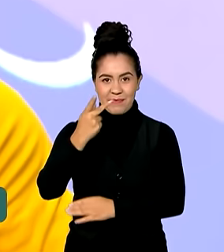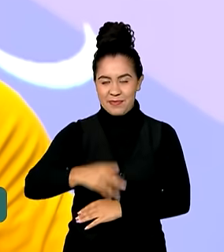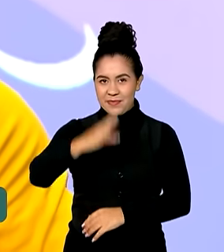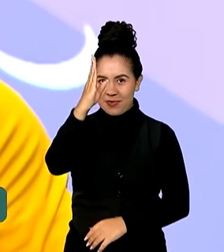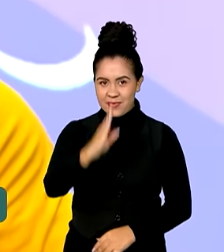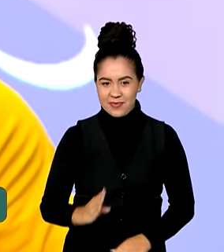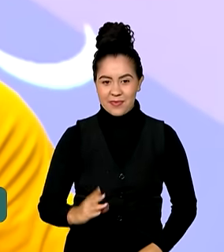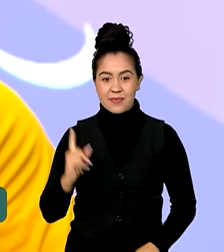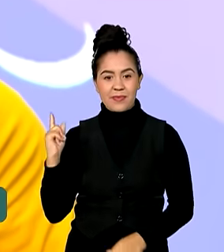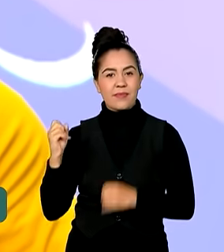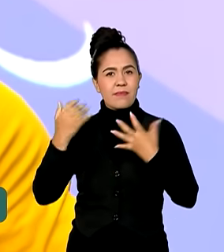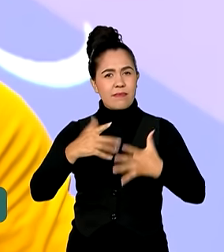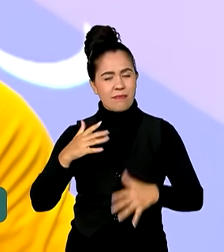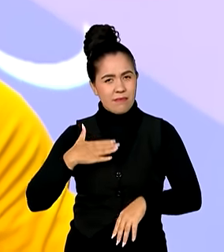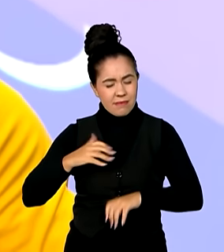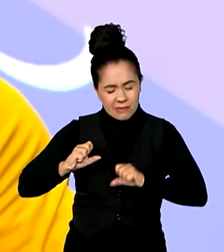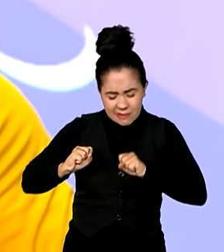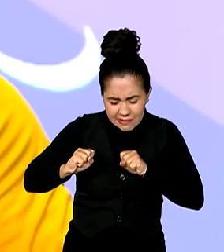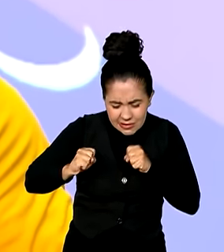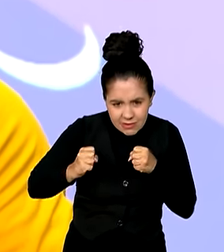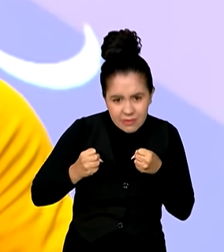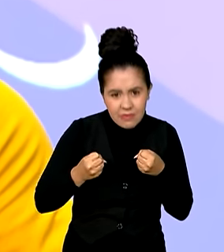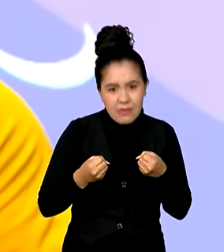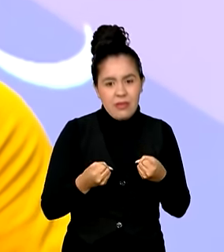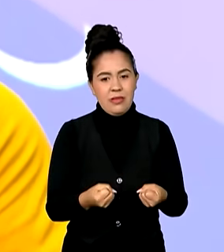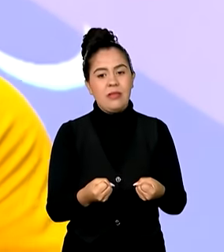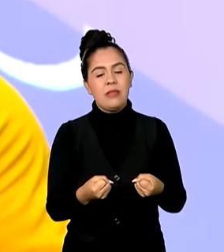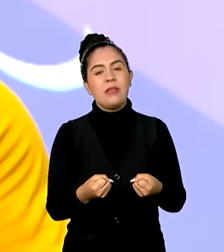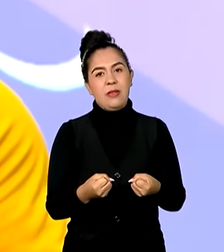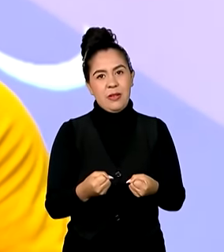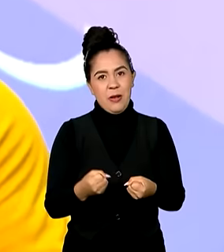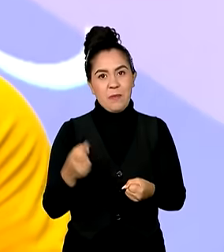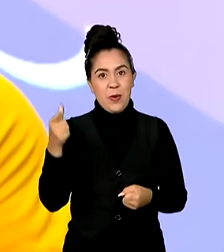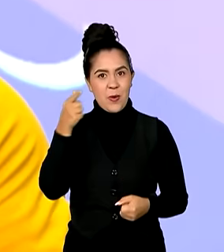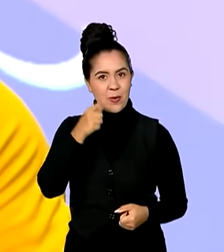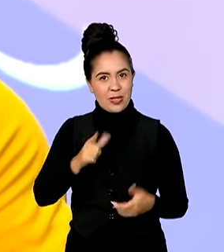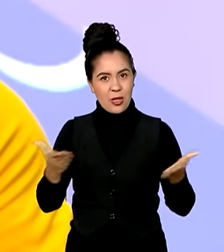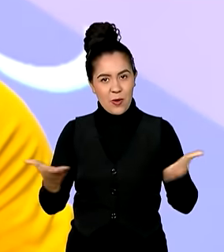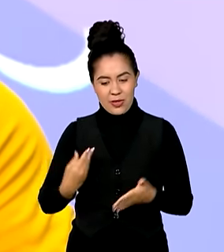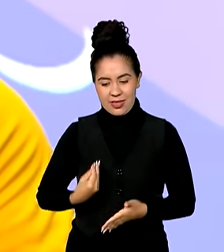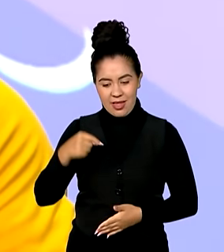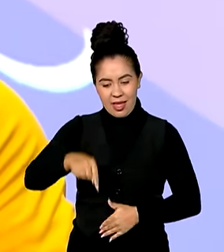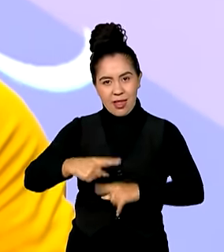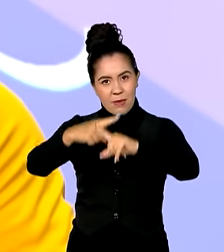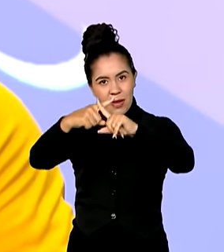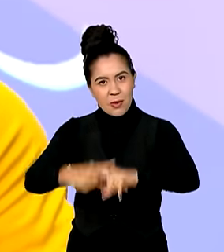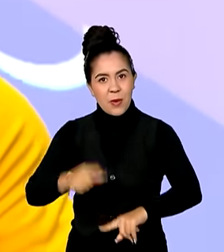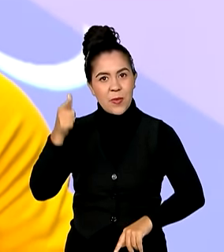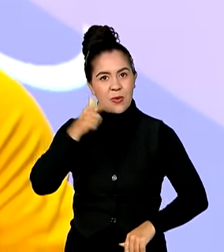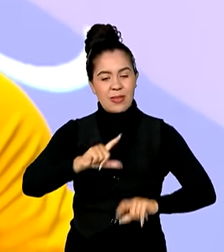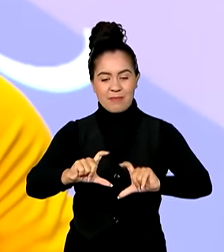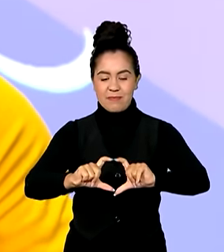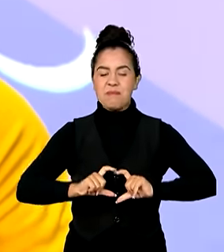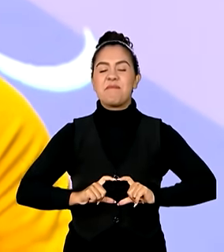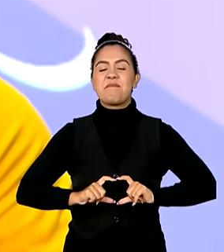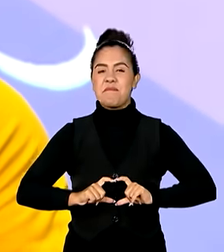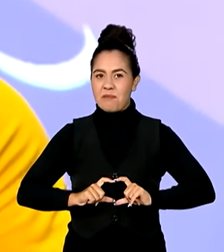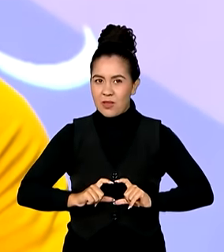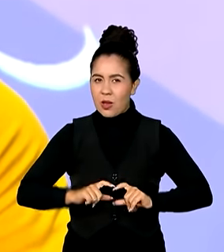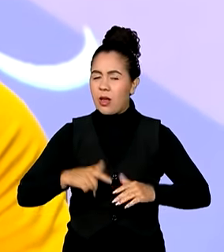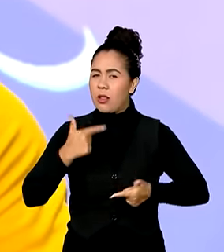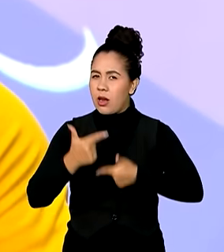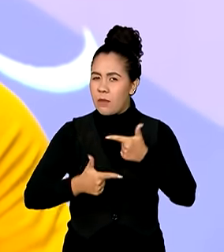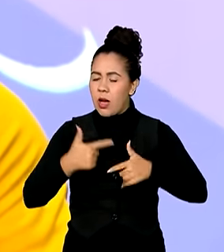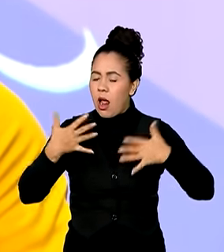Tudo que a gente trabalhou para estar aqui nesse momento, para conquistar essa medalha, aconteceu. É um trabalho